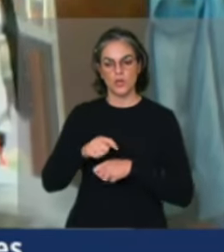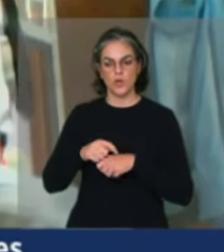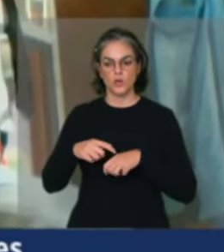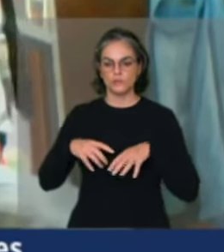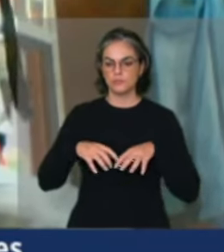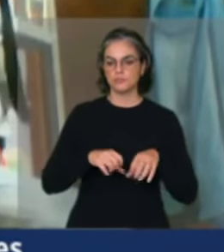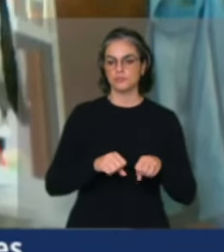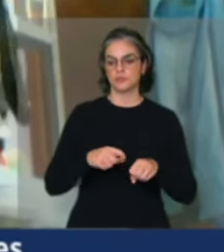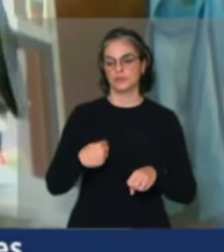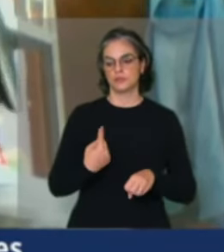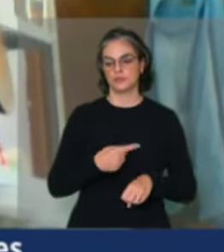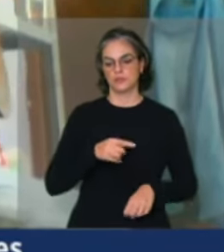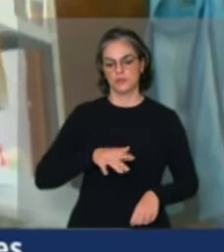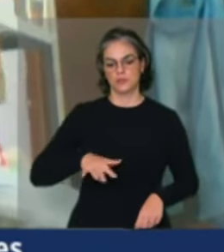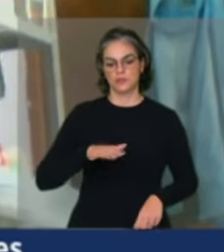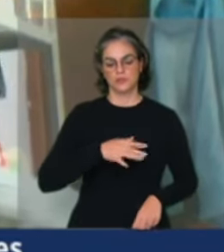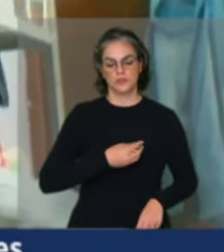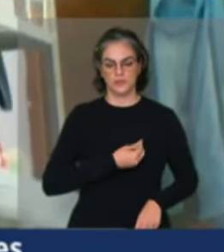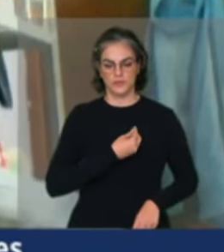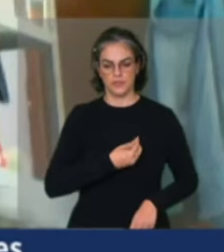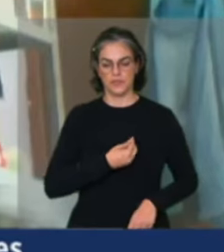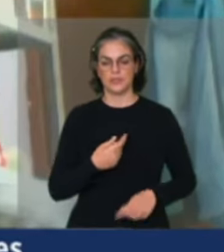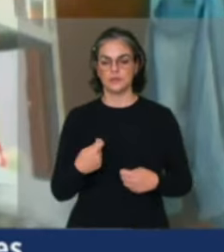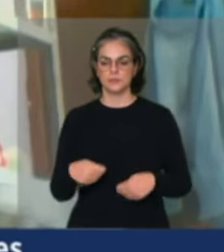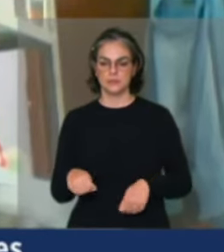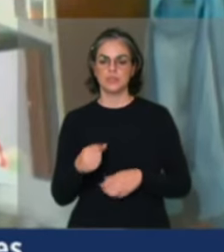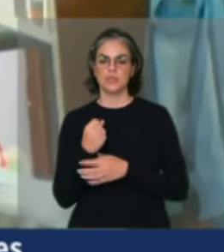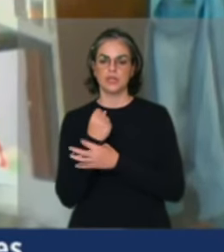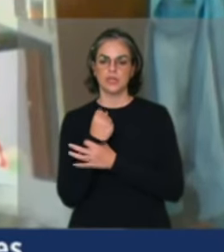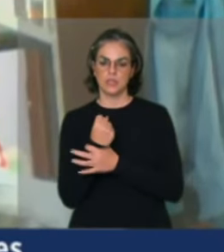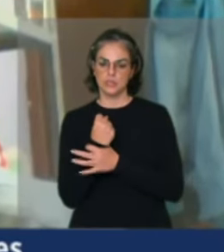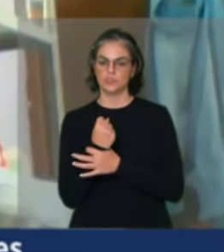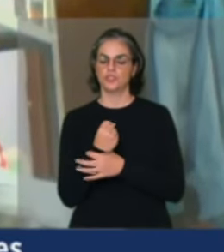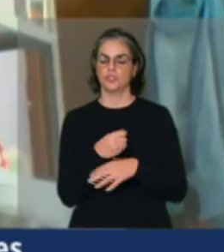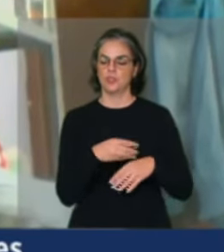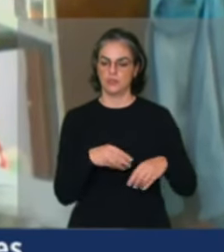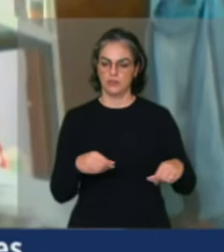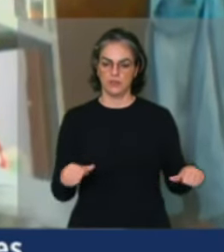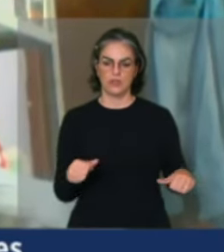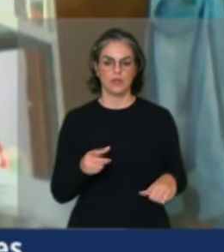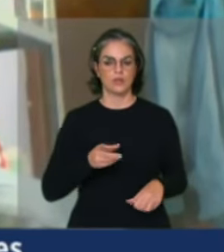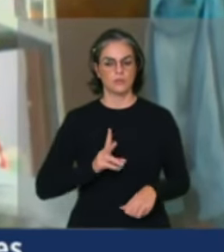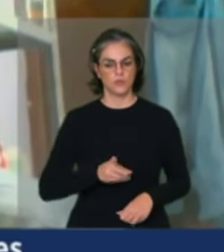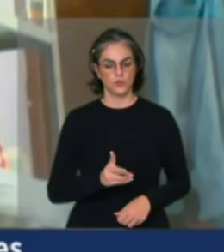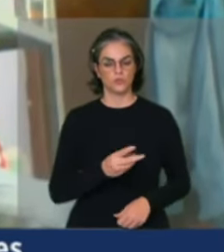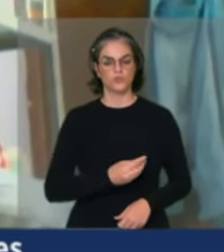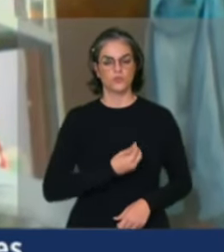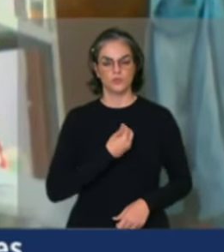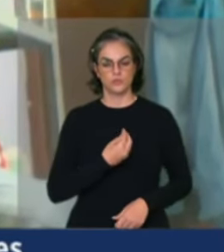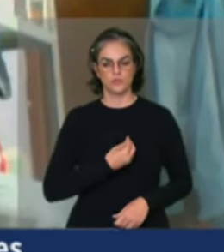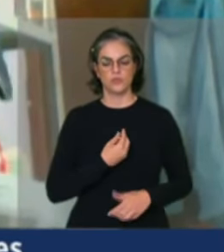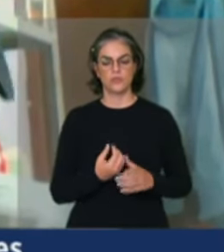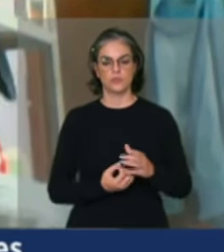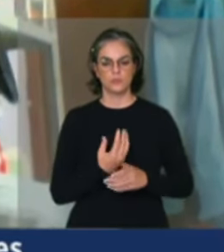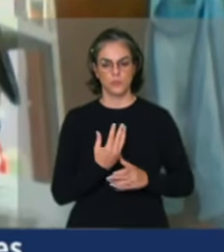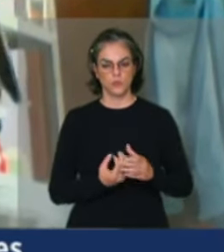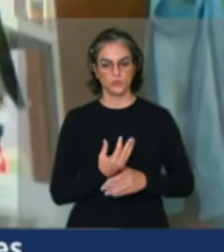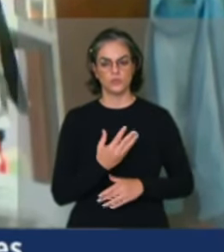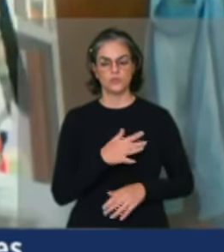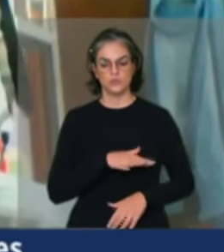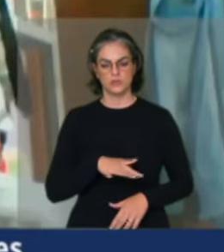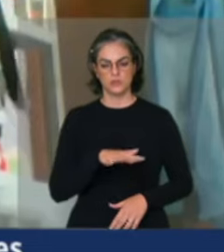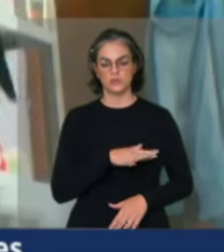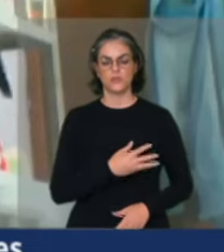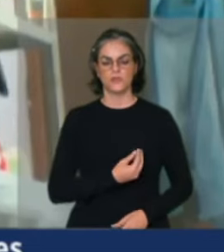Então, é preciso garantir a terra, porque é nela que o campesinato produz e reproduz seu modo de